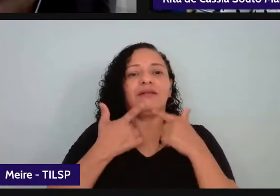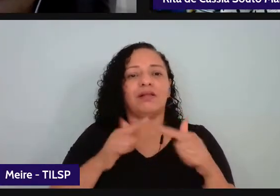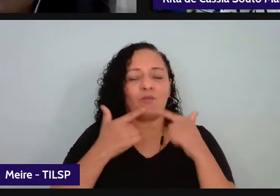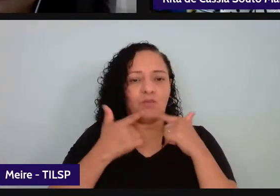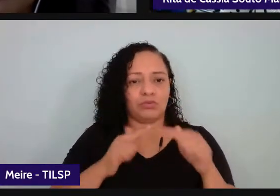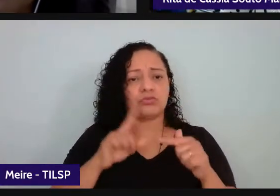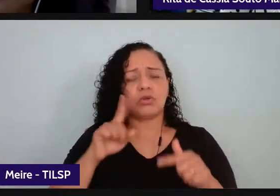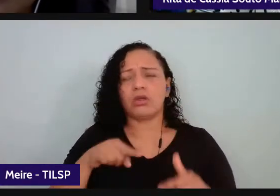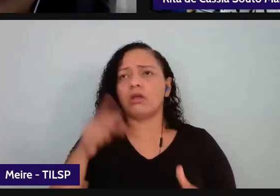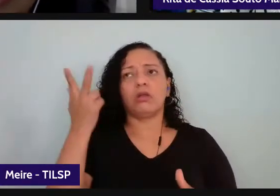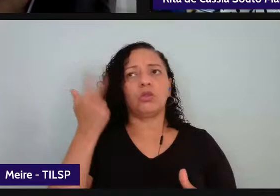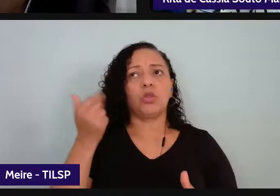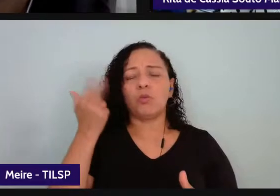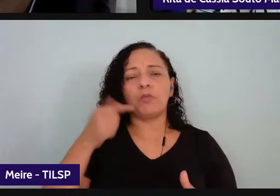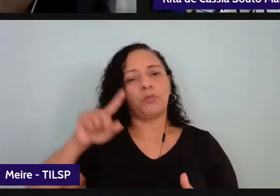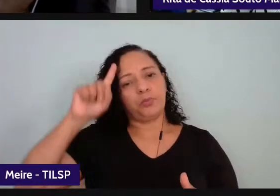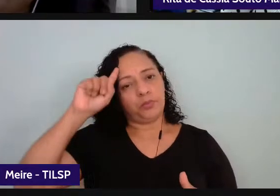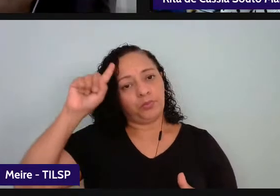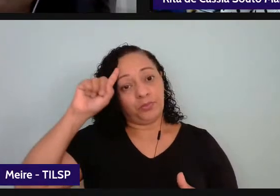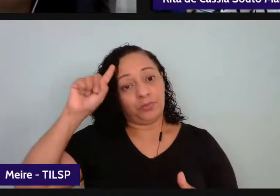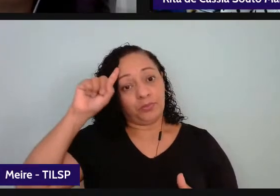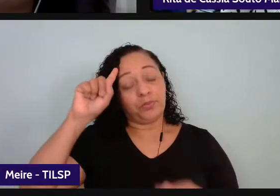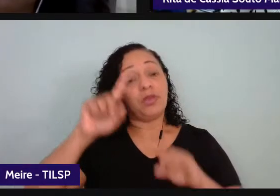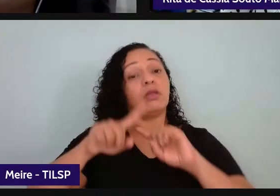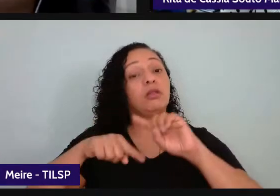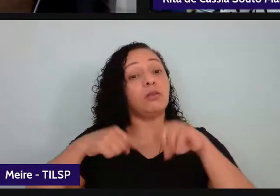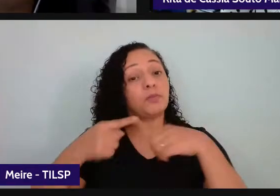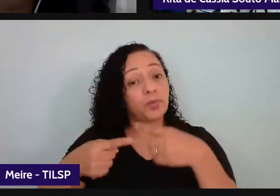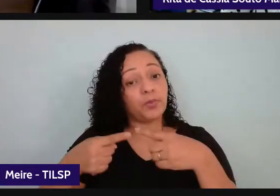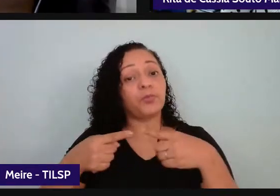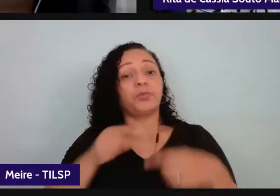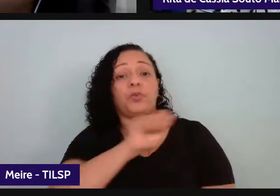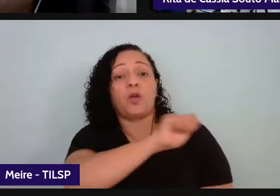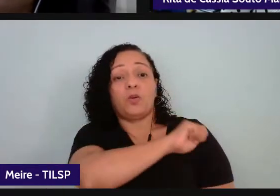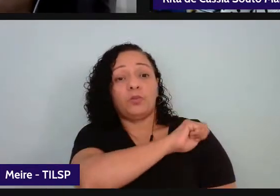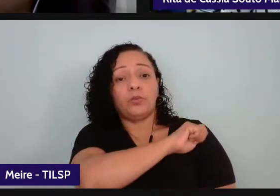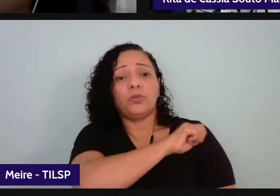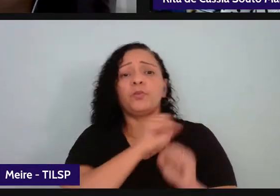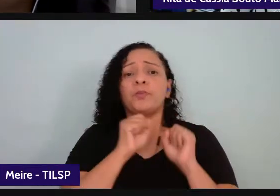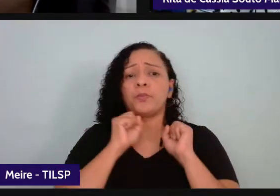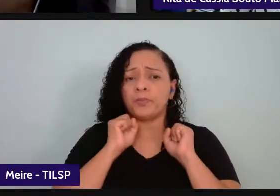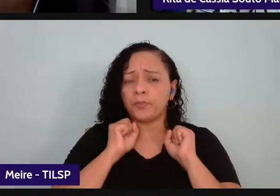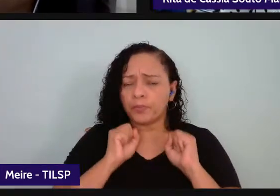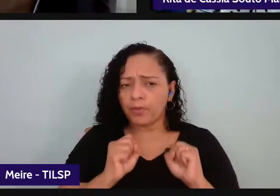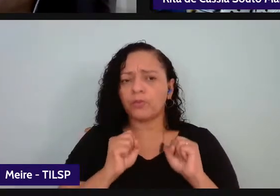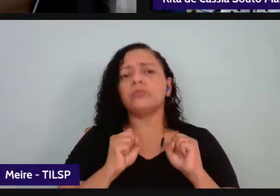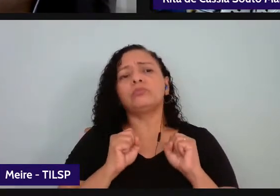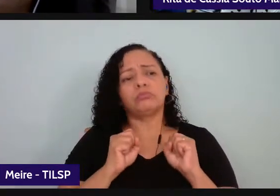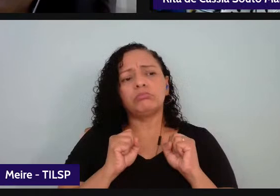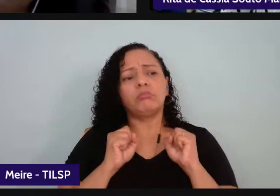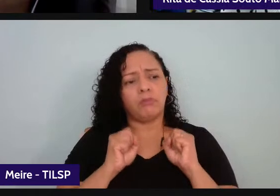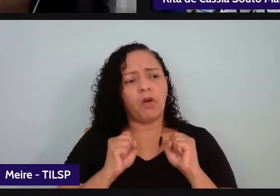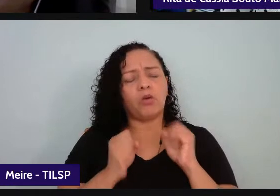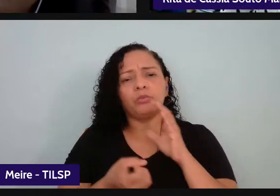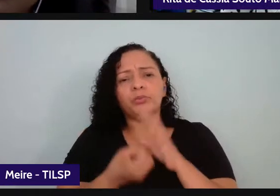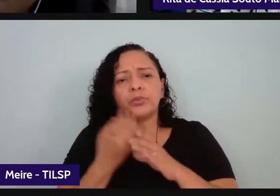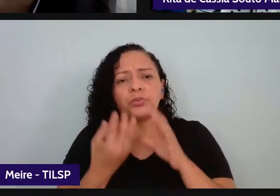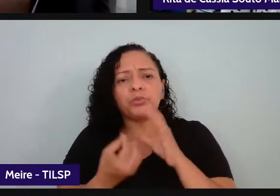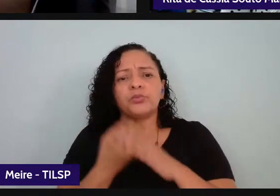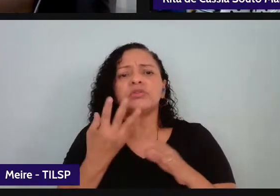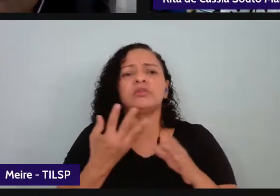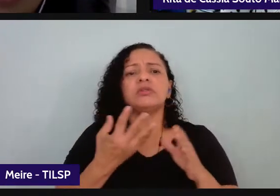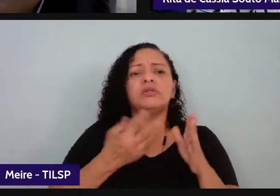no cotidiano dele e a partir disso ele consiga ser esse produtor de